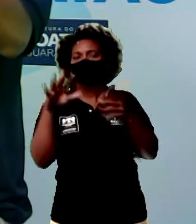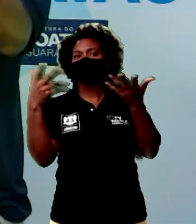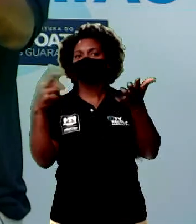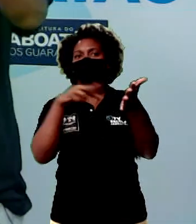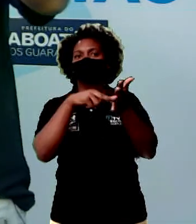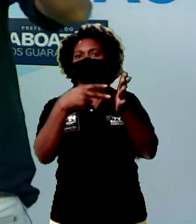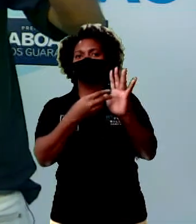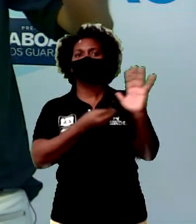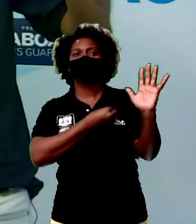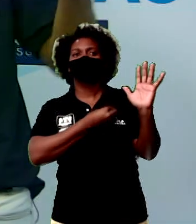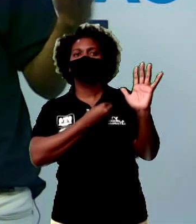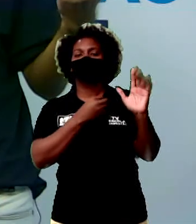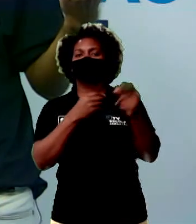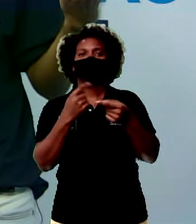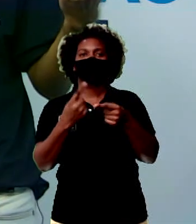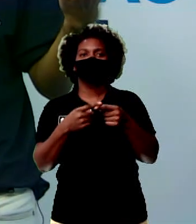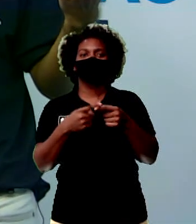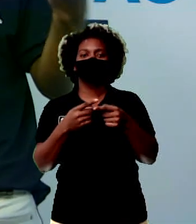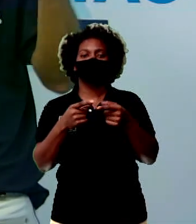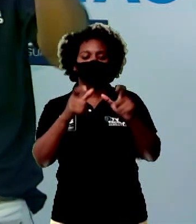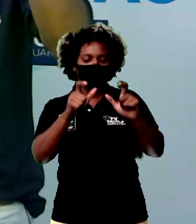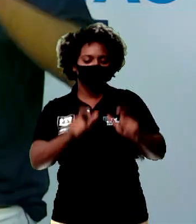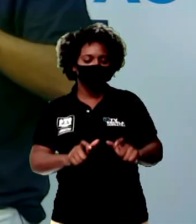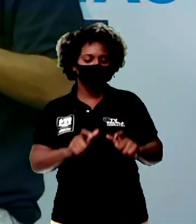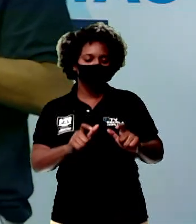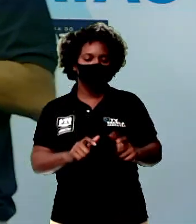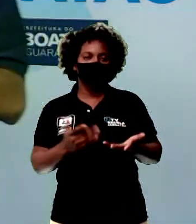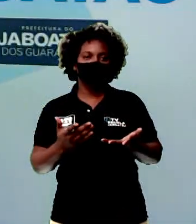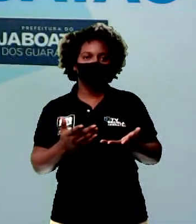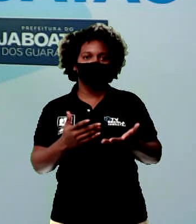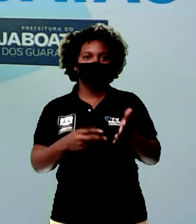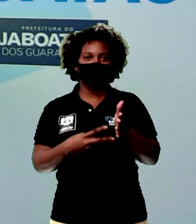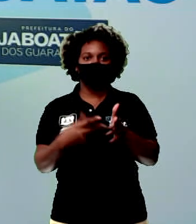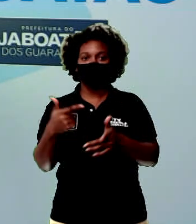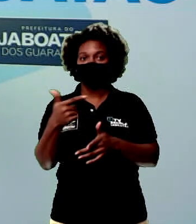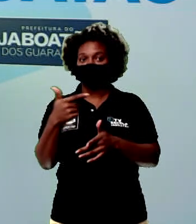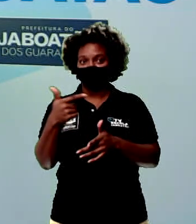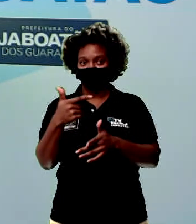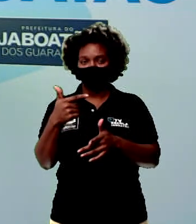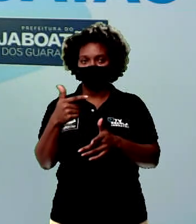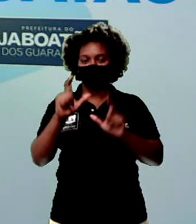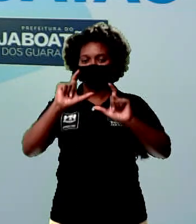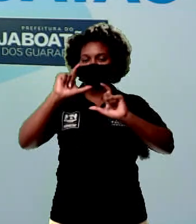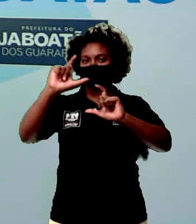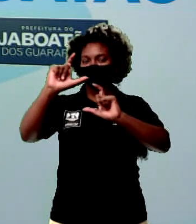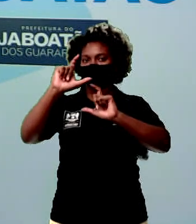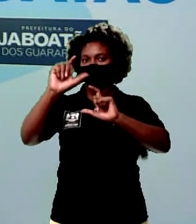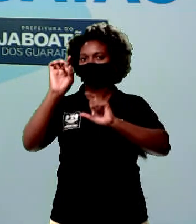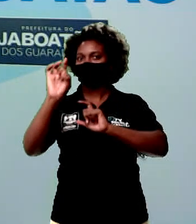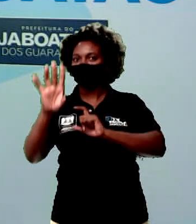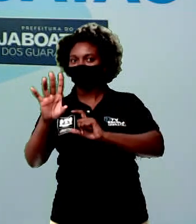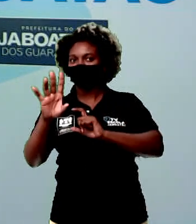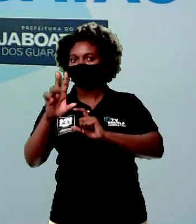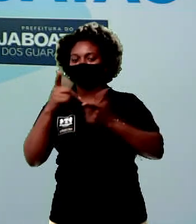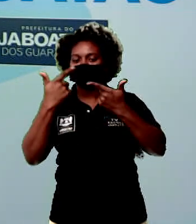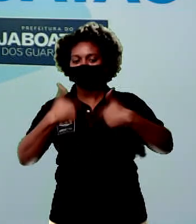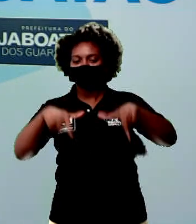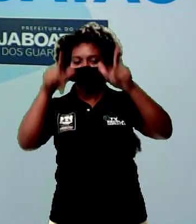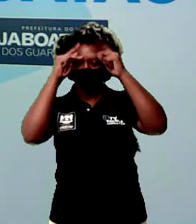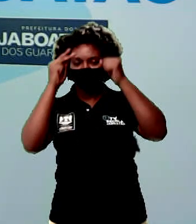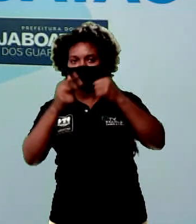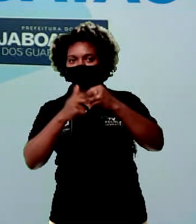vida, por que estou aqui. No segundo quadro, temos apenas a linguagem não verbal.